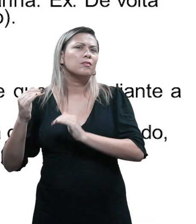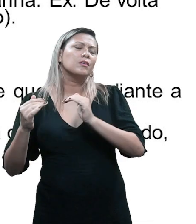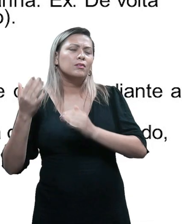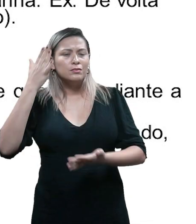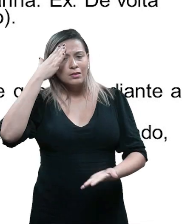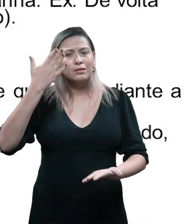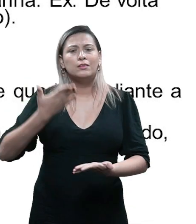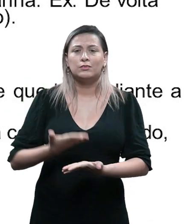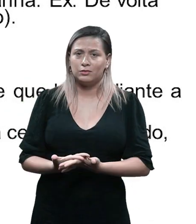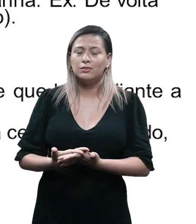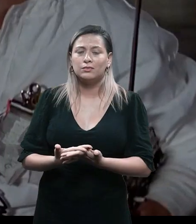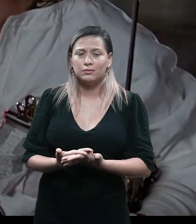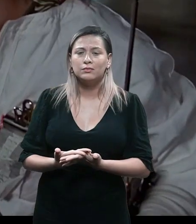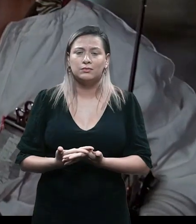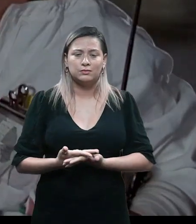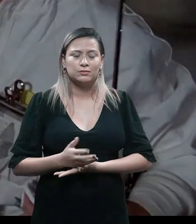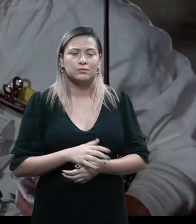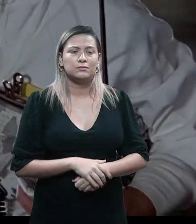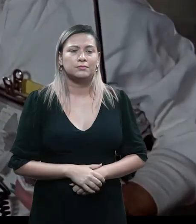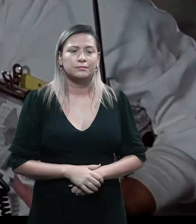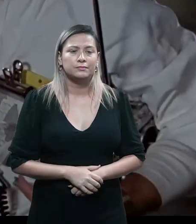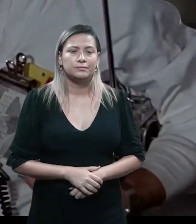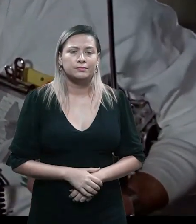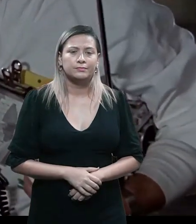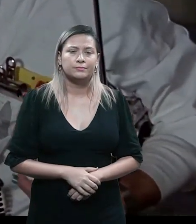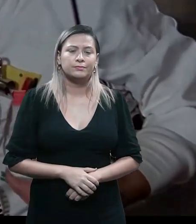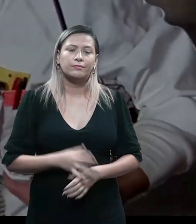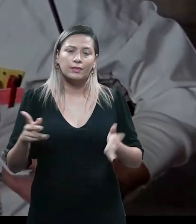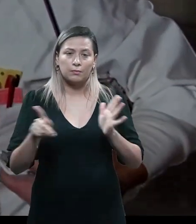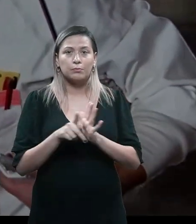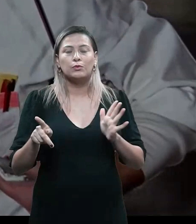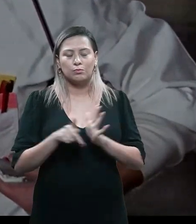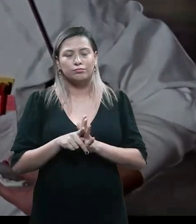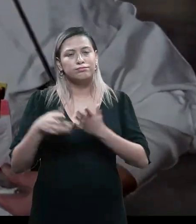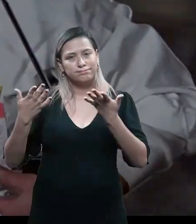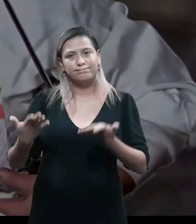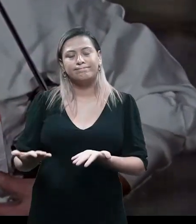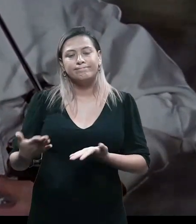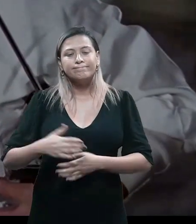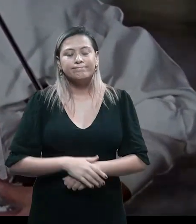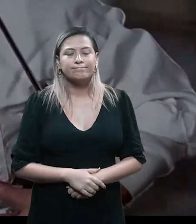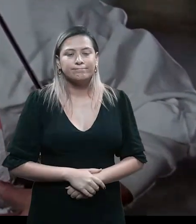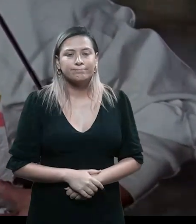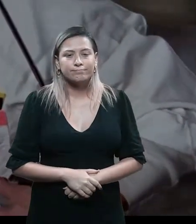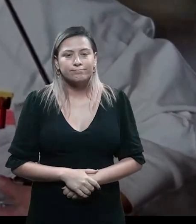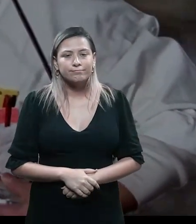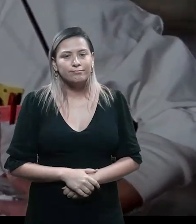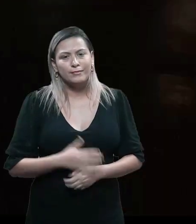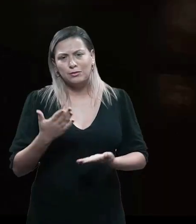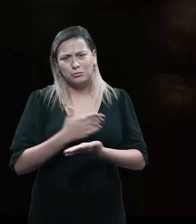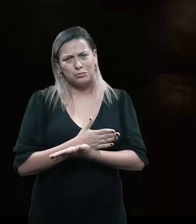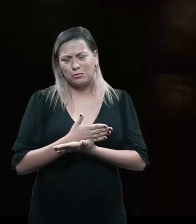e ele entra nessa máquina do tempo, ele percorre toda aquela, ele faz parte de toda aquela aventura que, inicialmente,